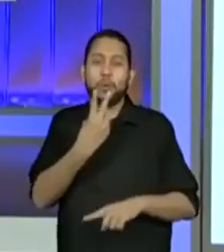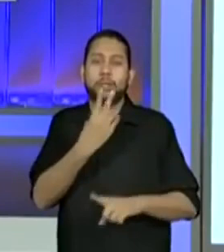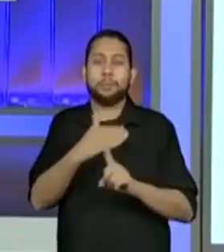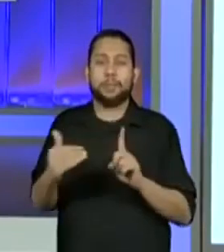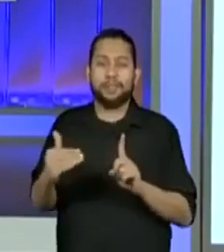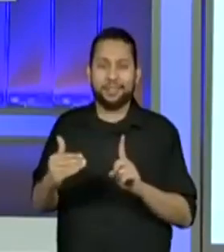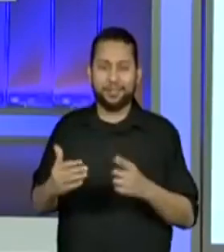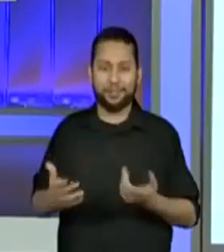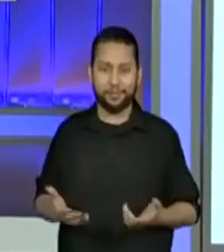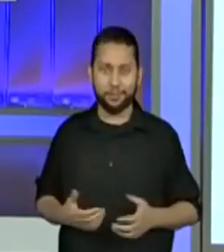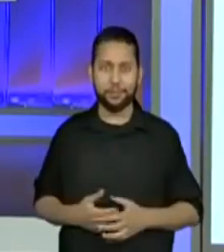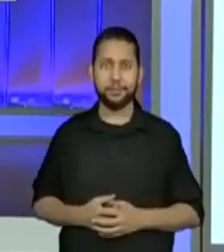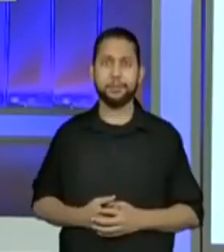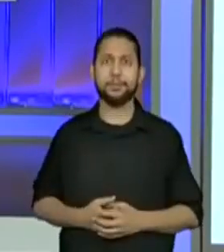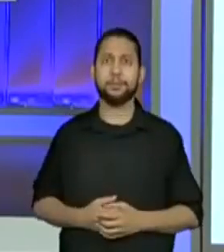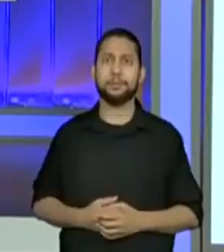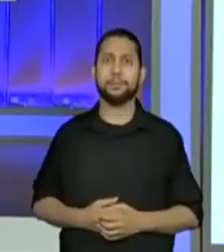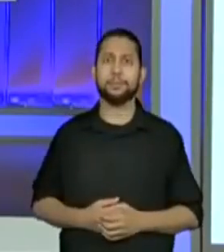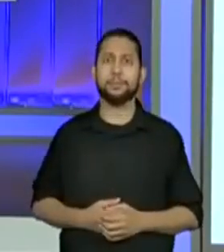Vamos lá, então.